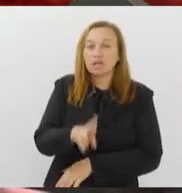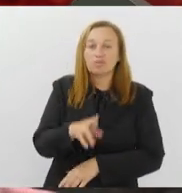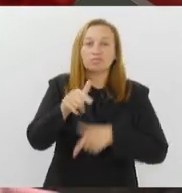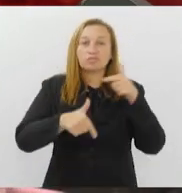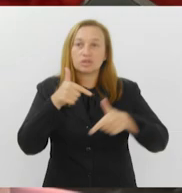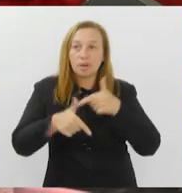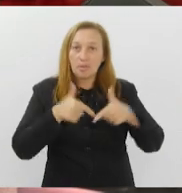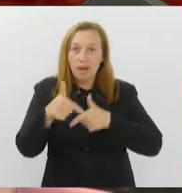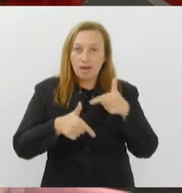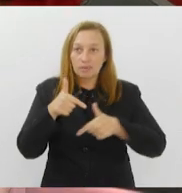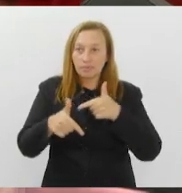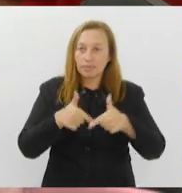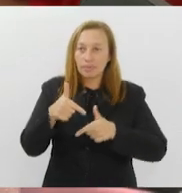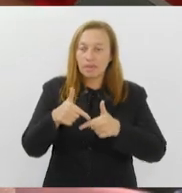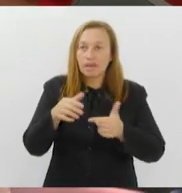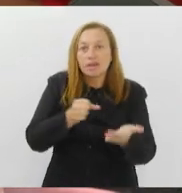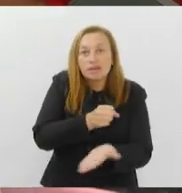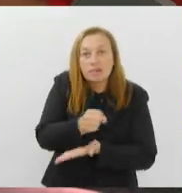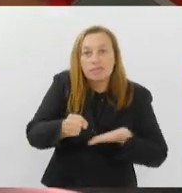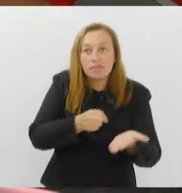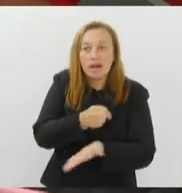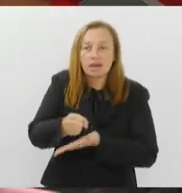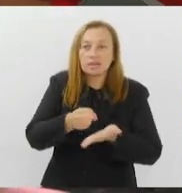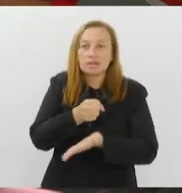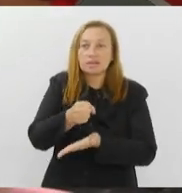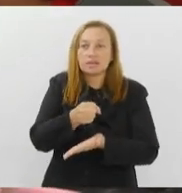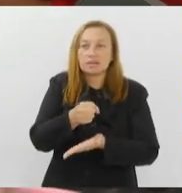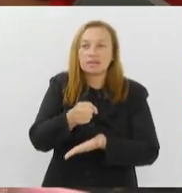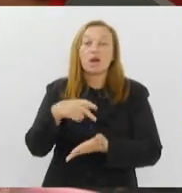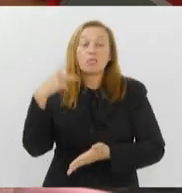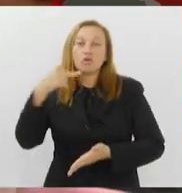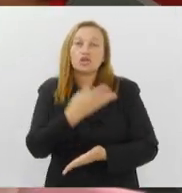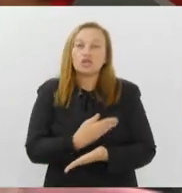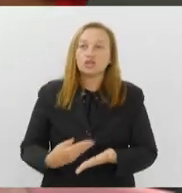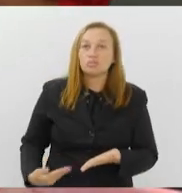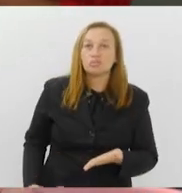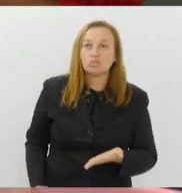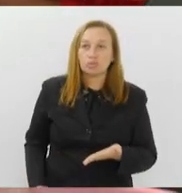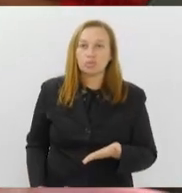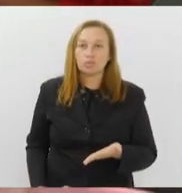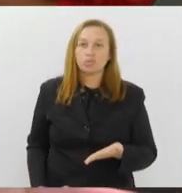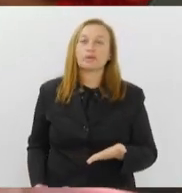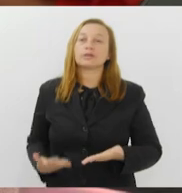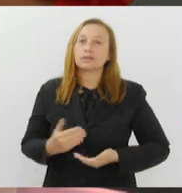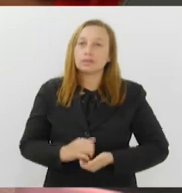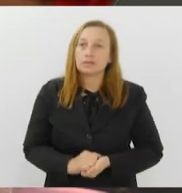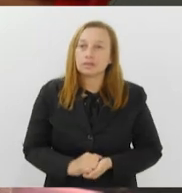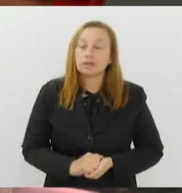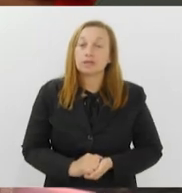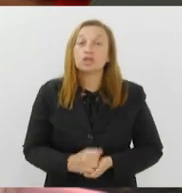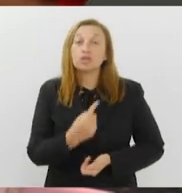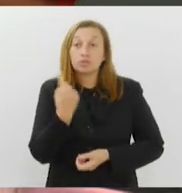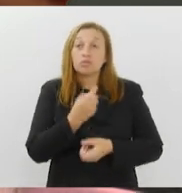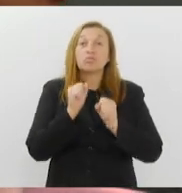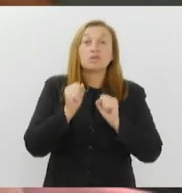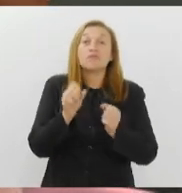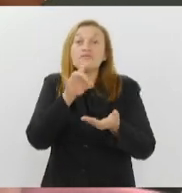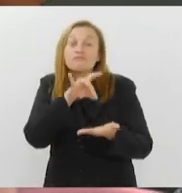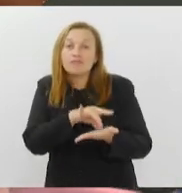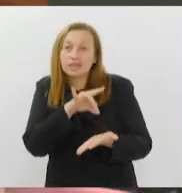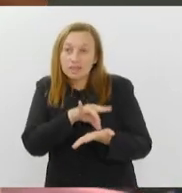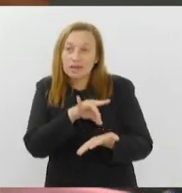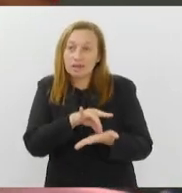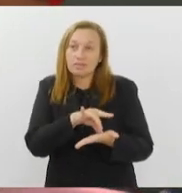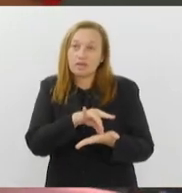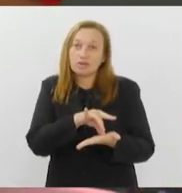vai embasar políticas públicas para que nós possamos realmente fazer